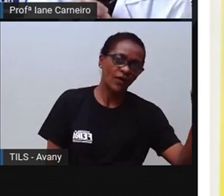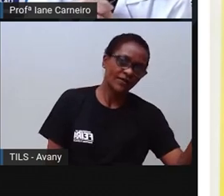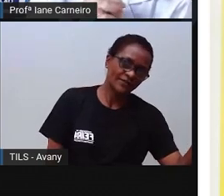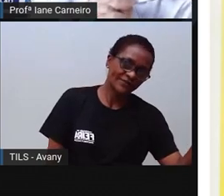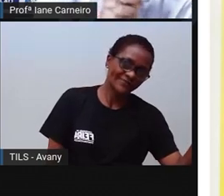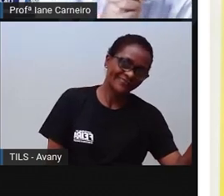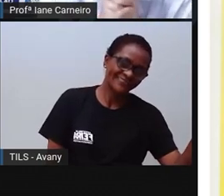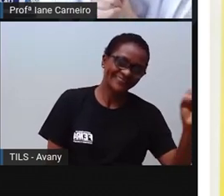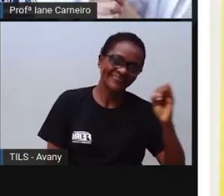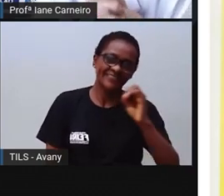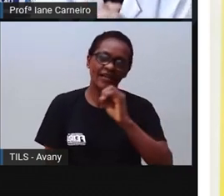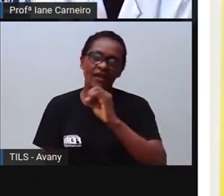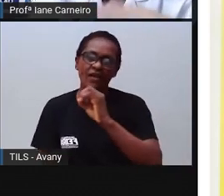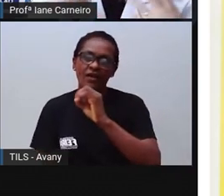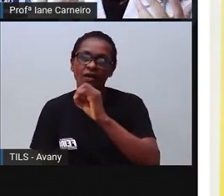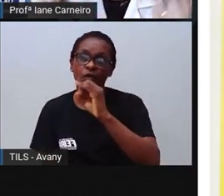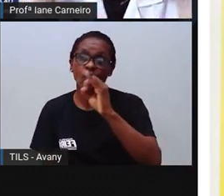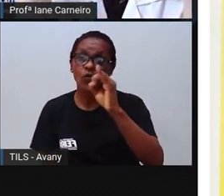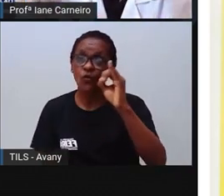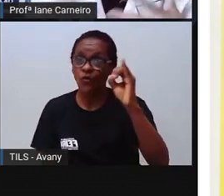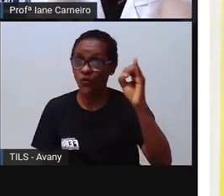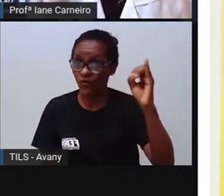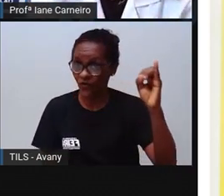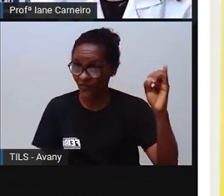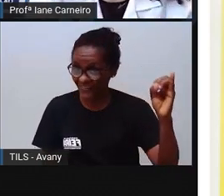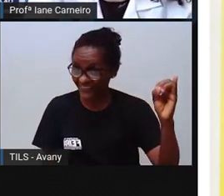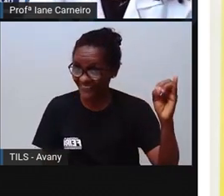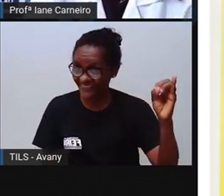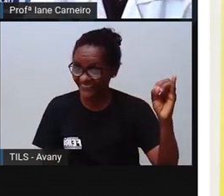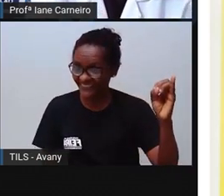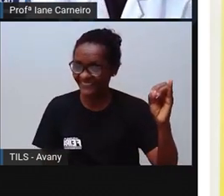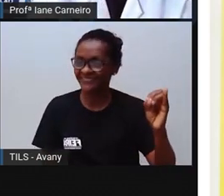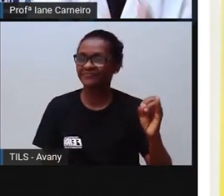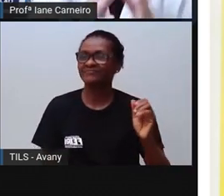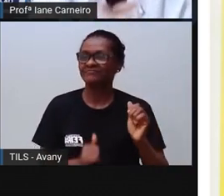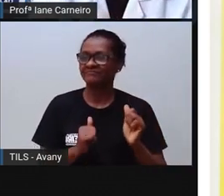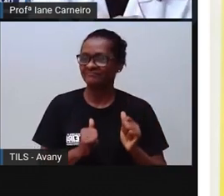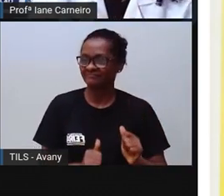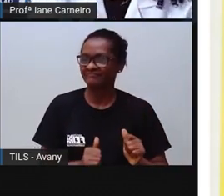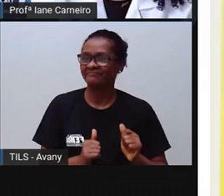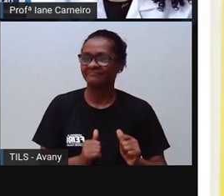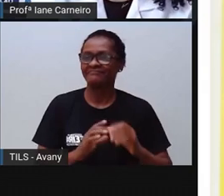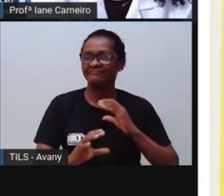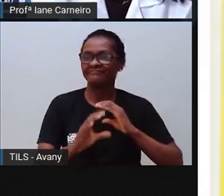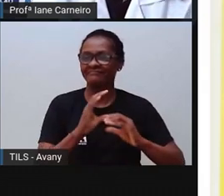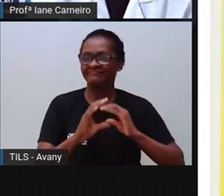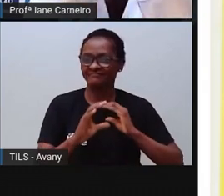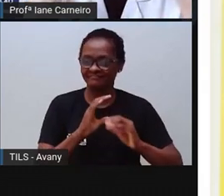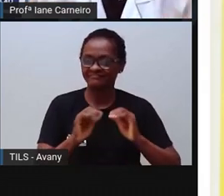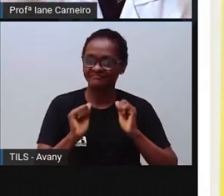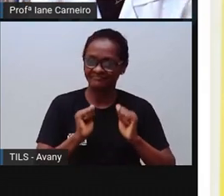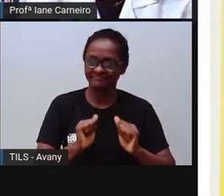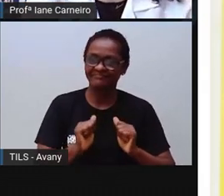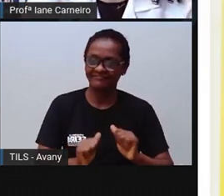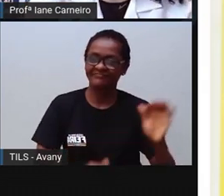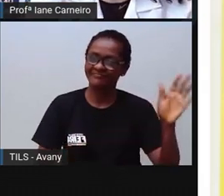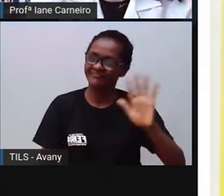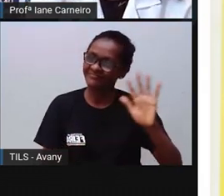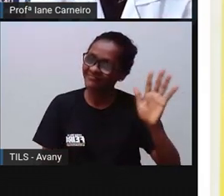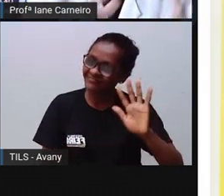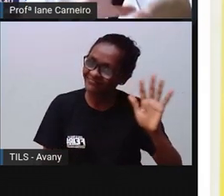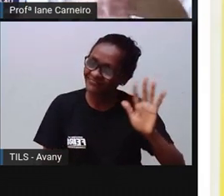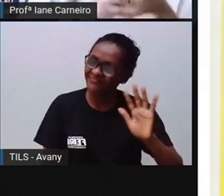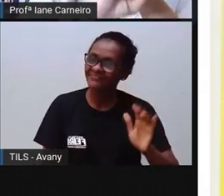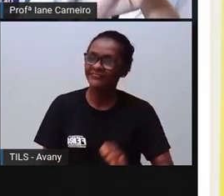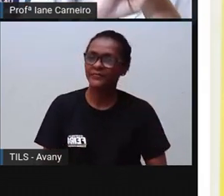Oi. Olá, né? Então nós podemos nos comunicar com as pessoas com as nossas mãos, né? Saudando as pessoas com as